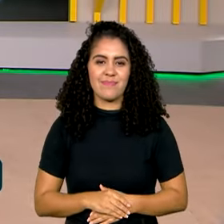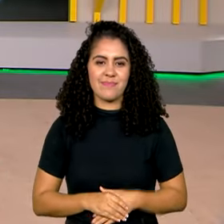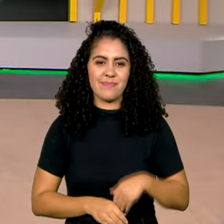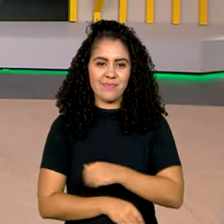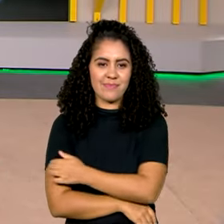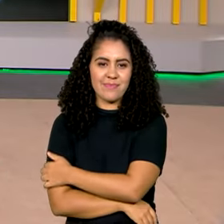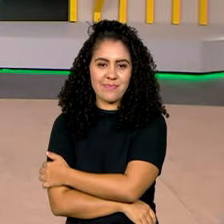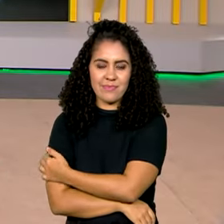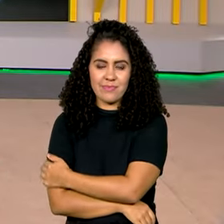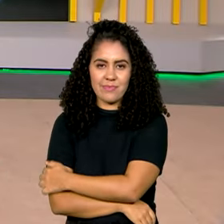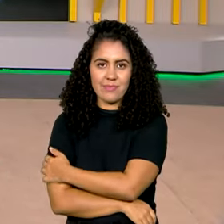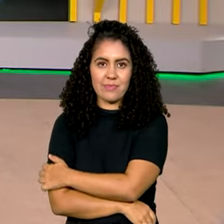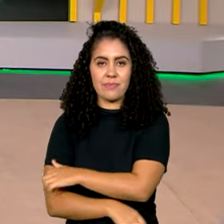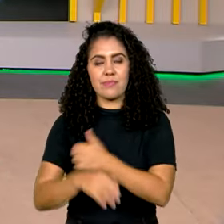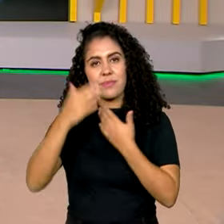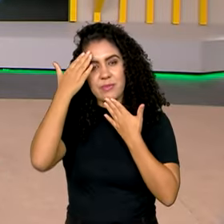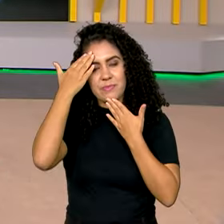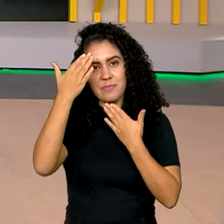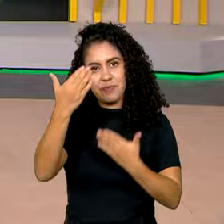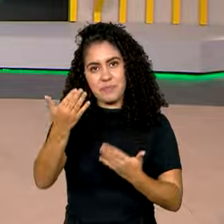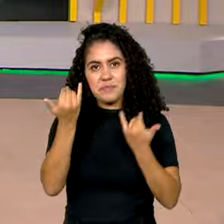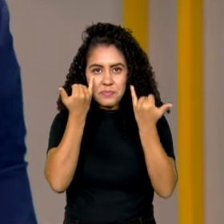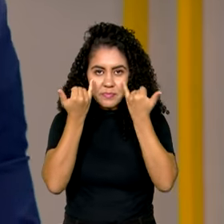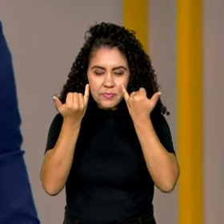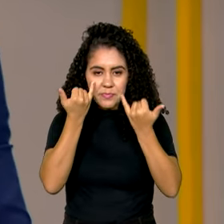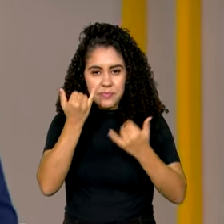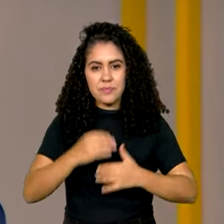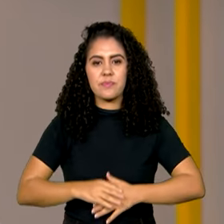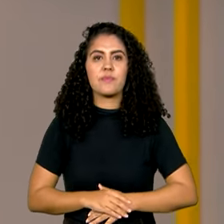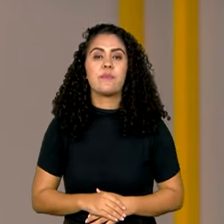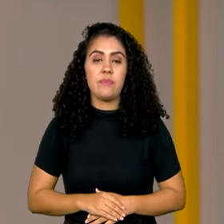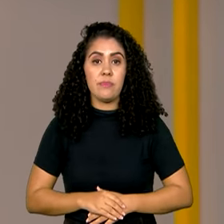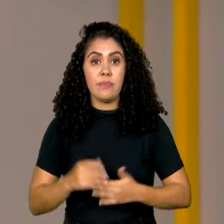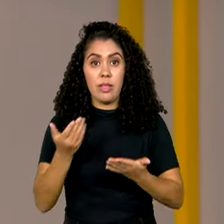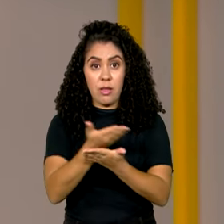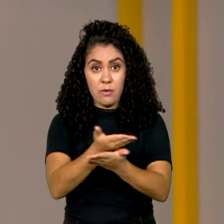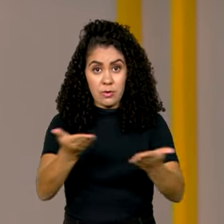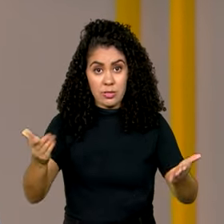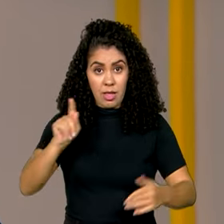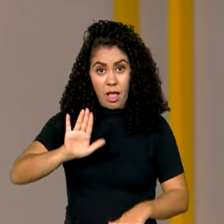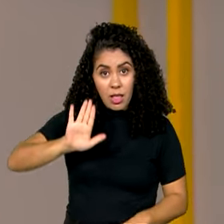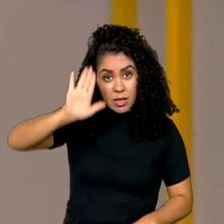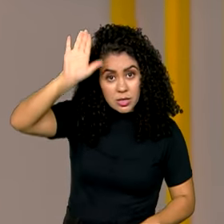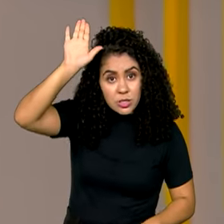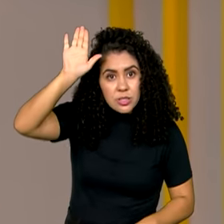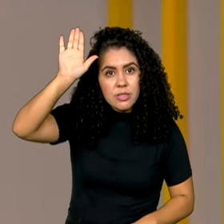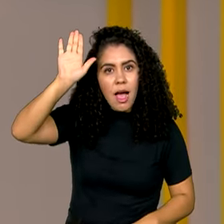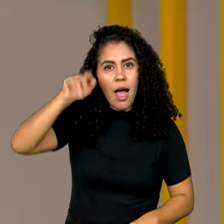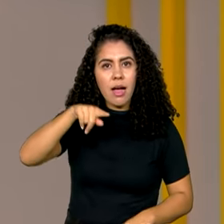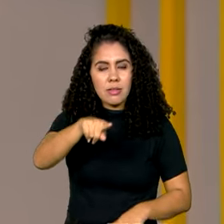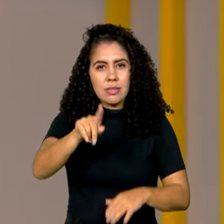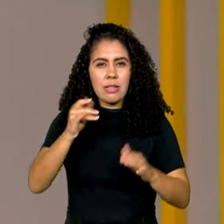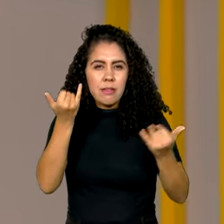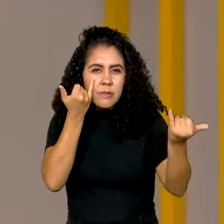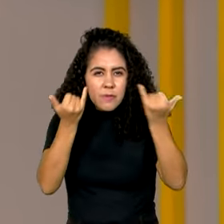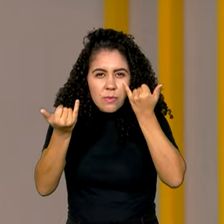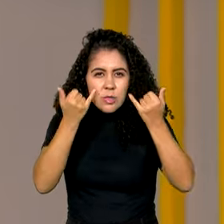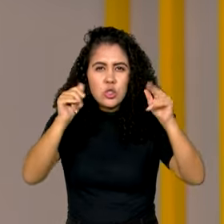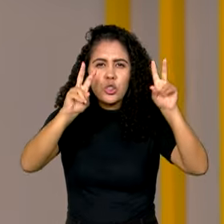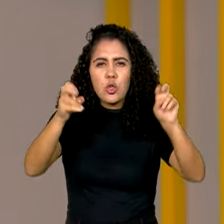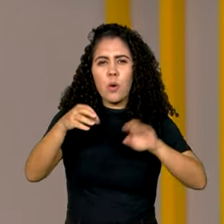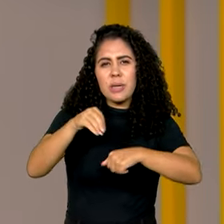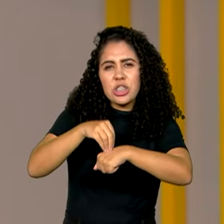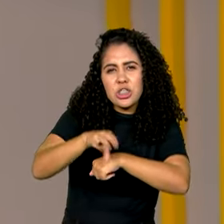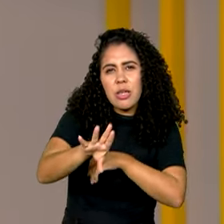Obrigado, Graça. Boa noite para você. Boa noite. E para você, candidato, concurseiro, ficar bem informado sobre dicas,